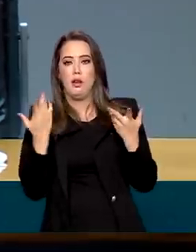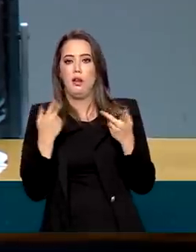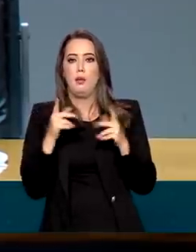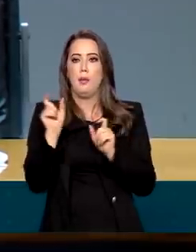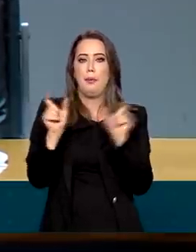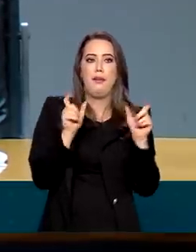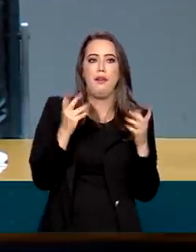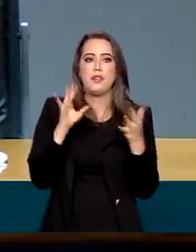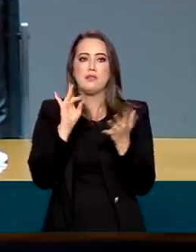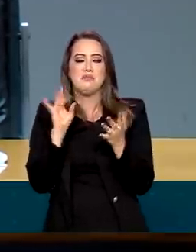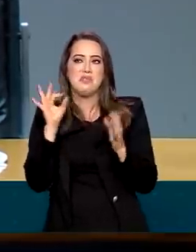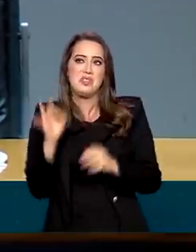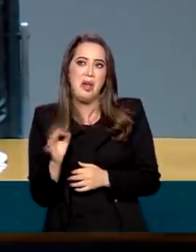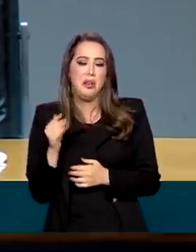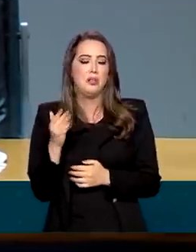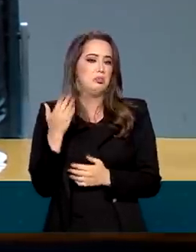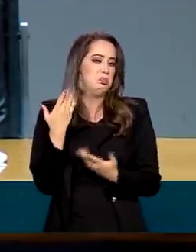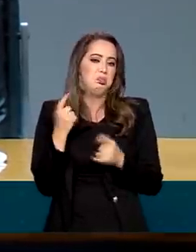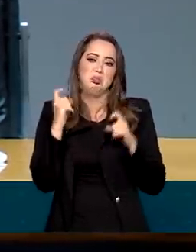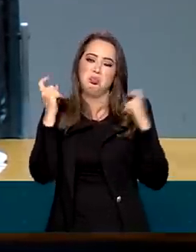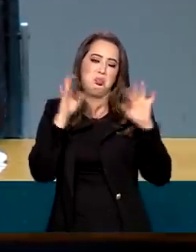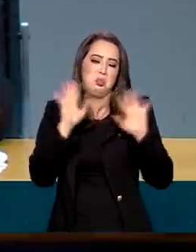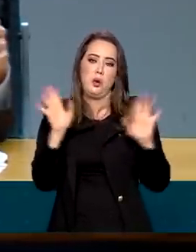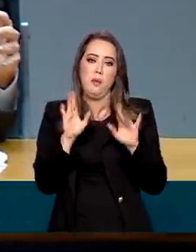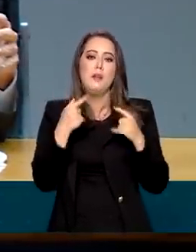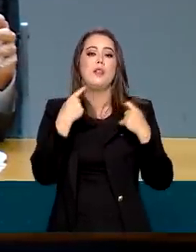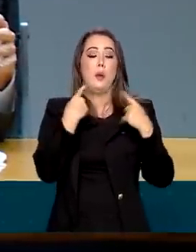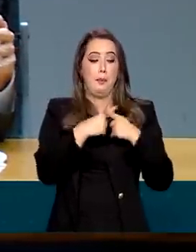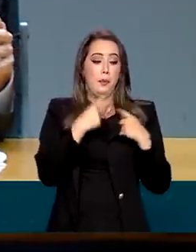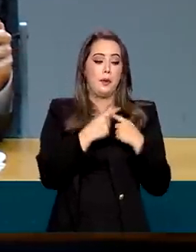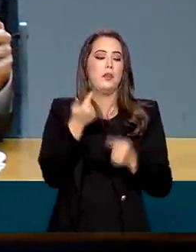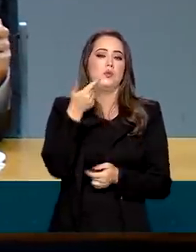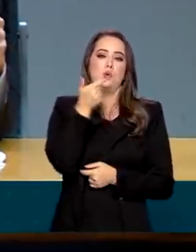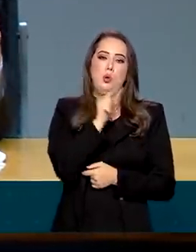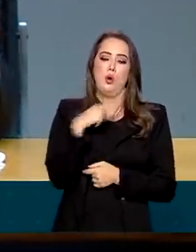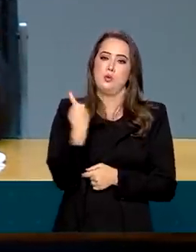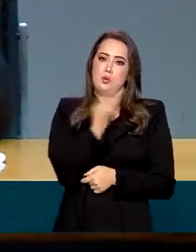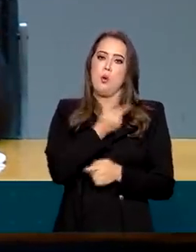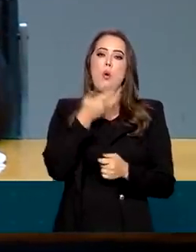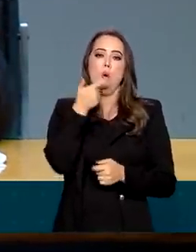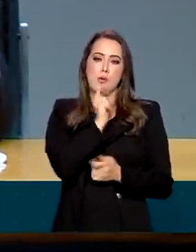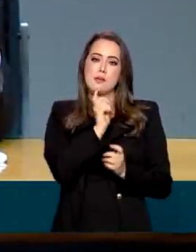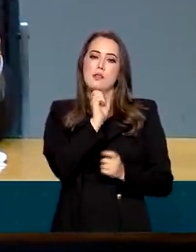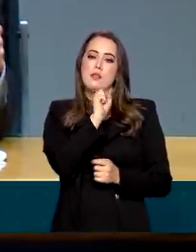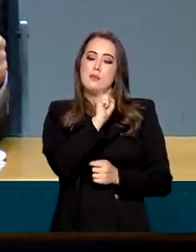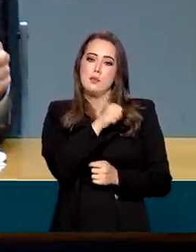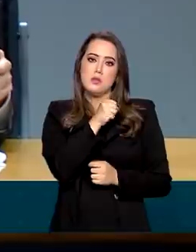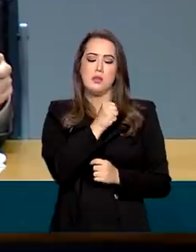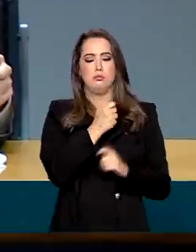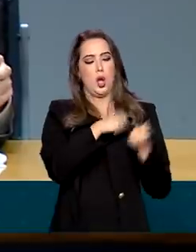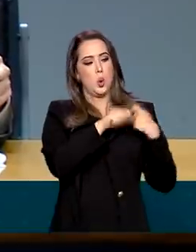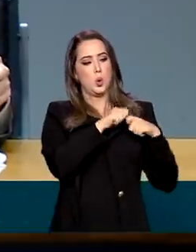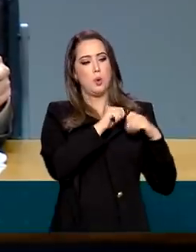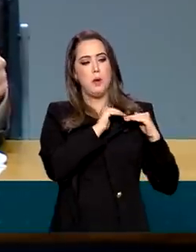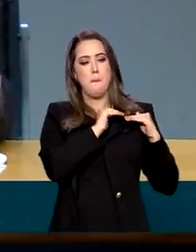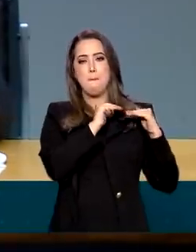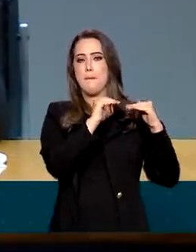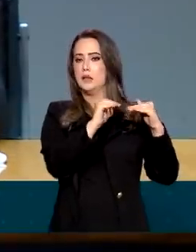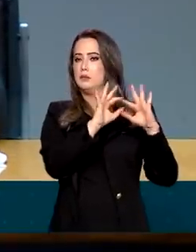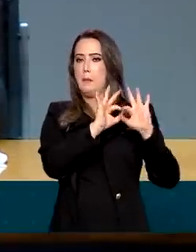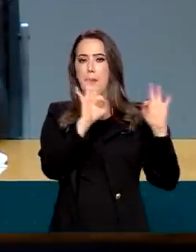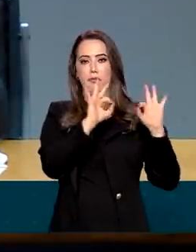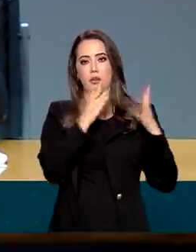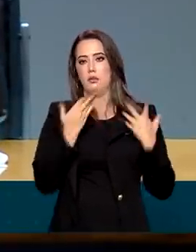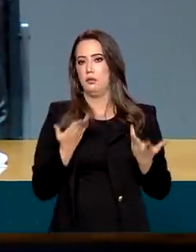é plenamente absorvível nas contas. As finanças seguem inabaladas. o